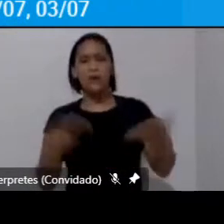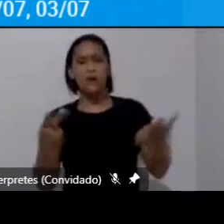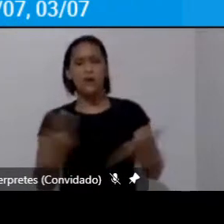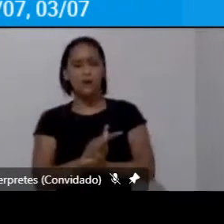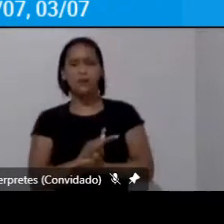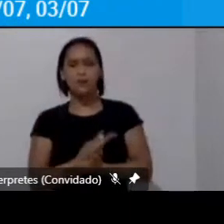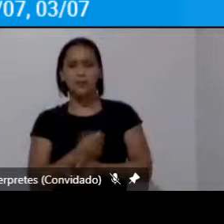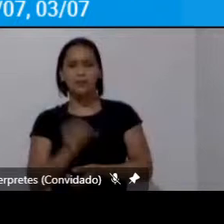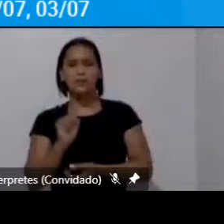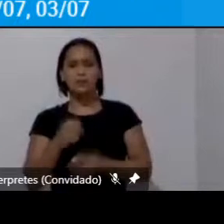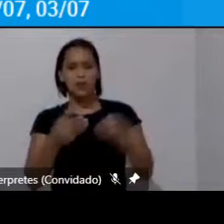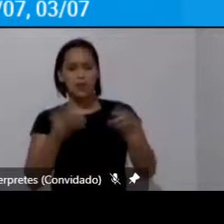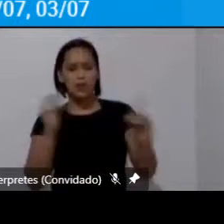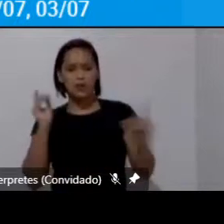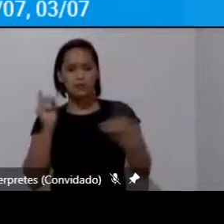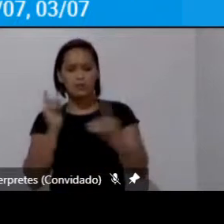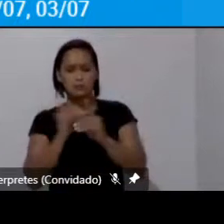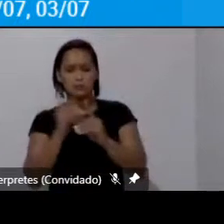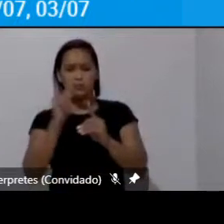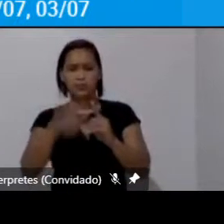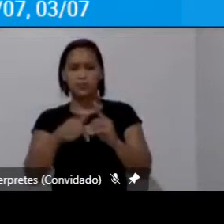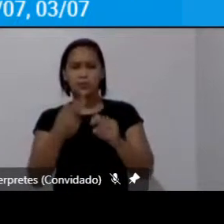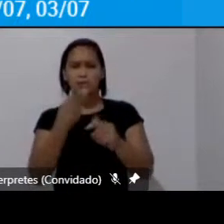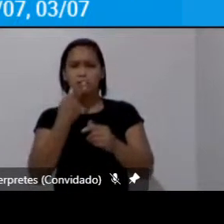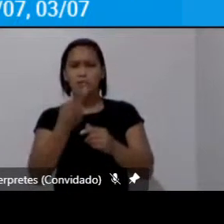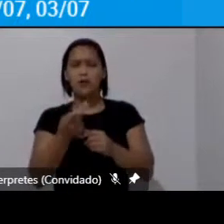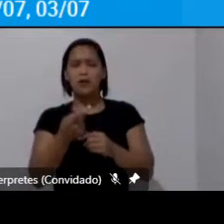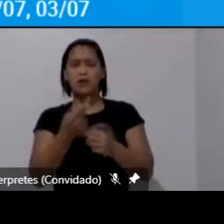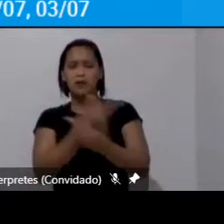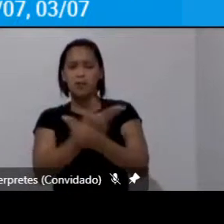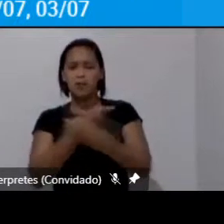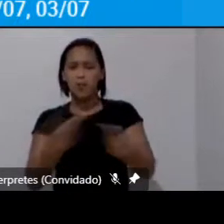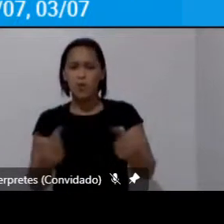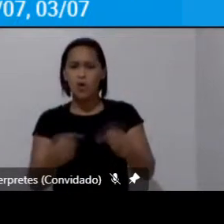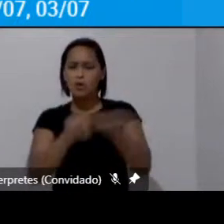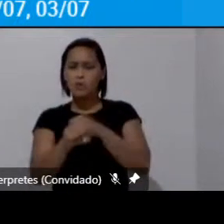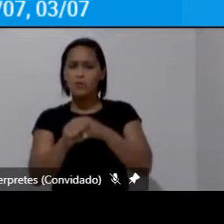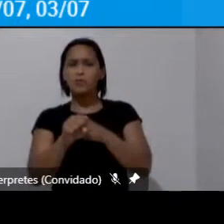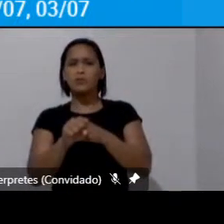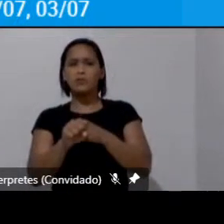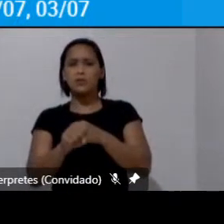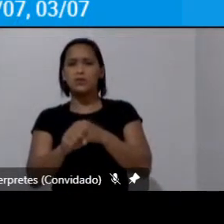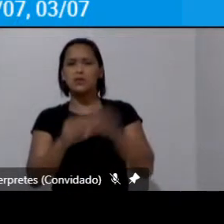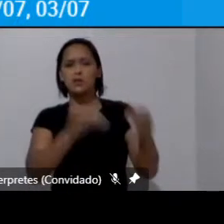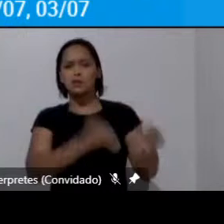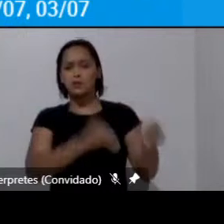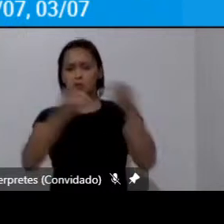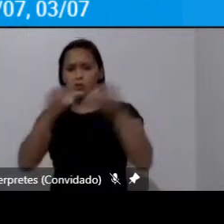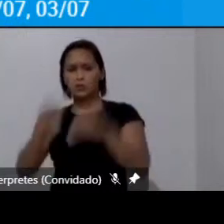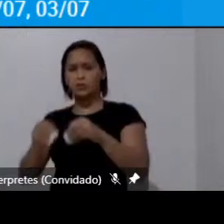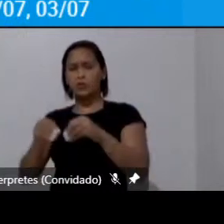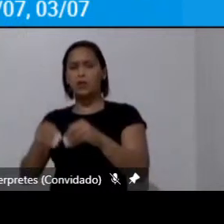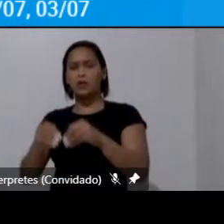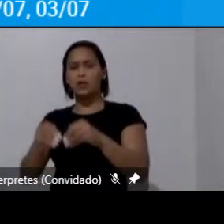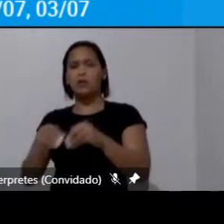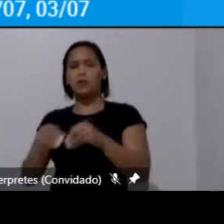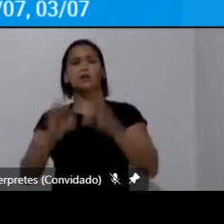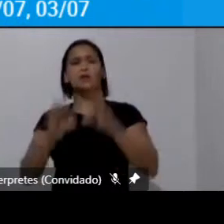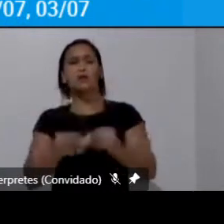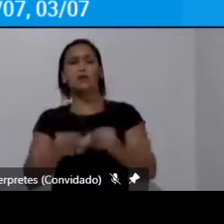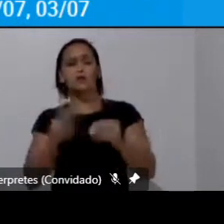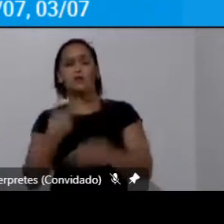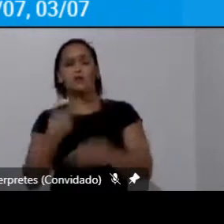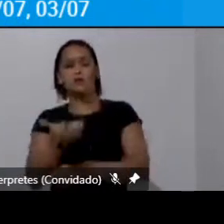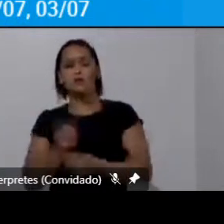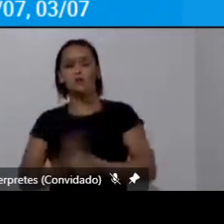nos aproximar dessa multiformalidade dos deslocamentos que todo mundo busca